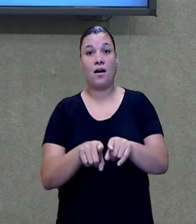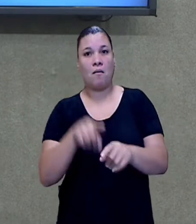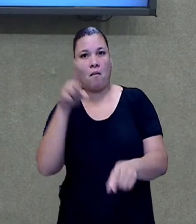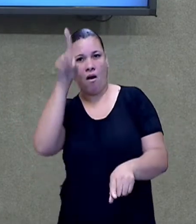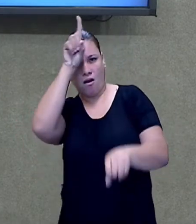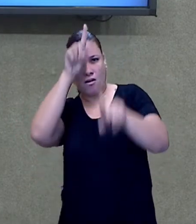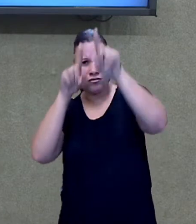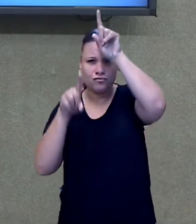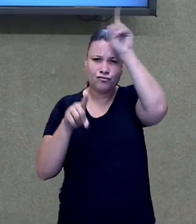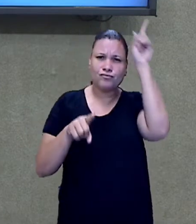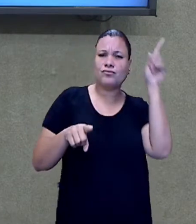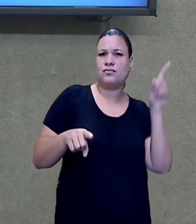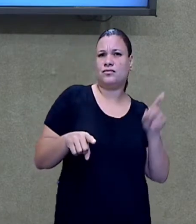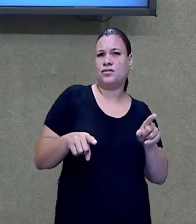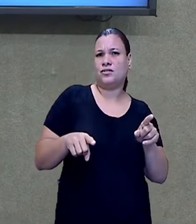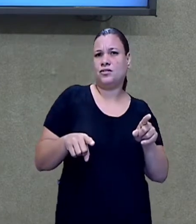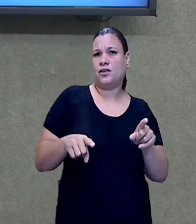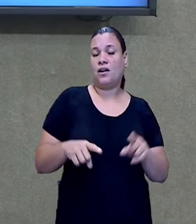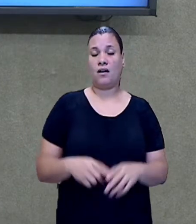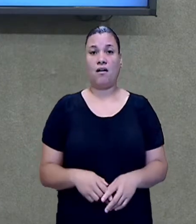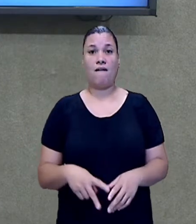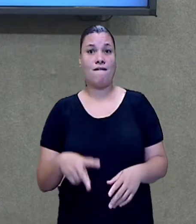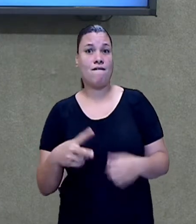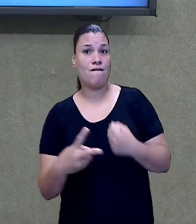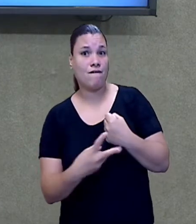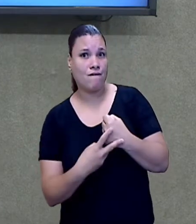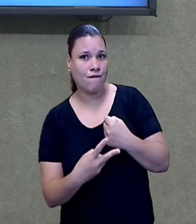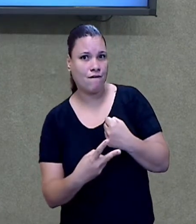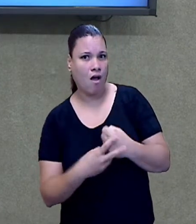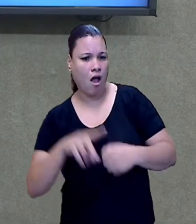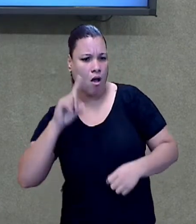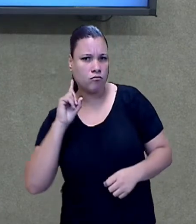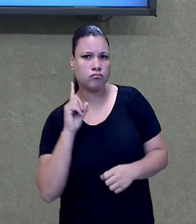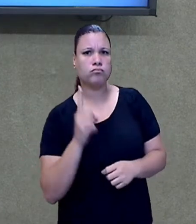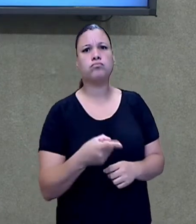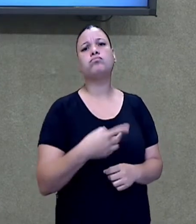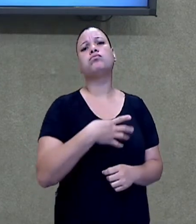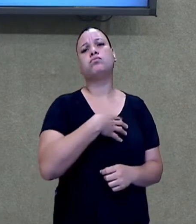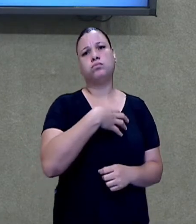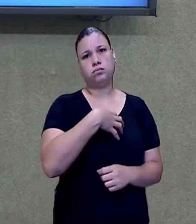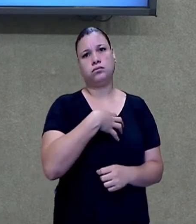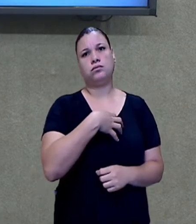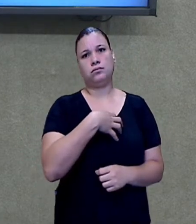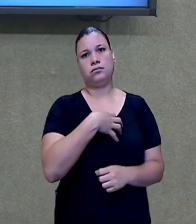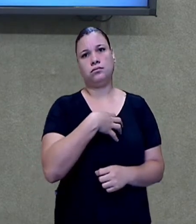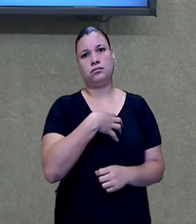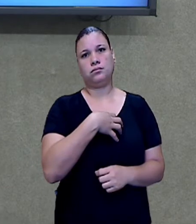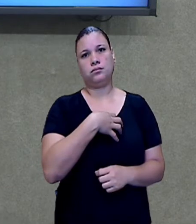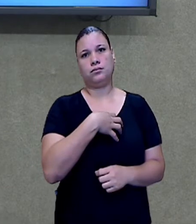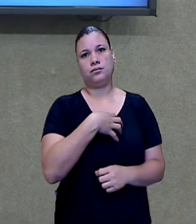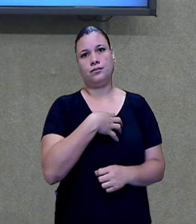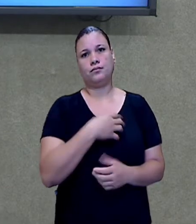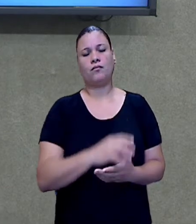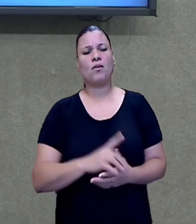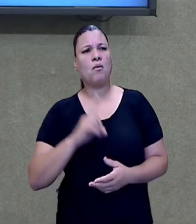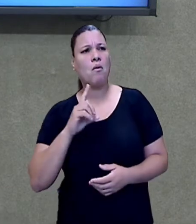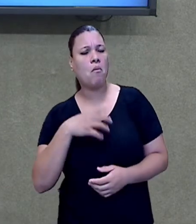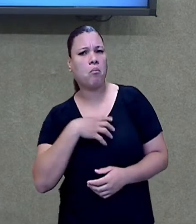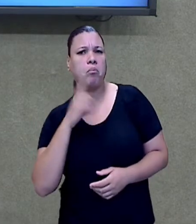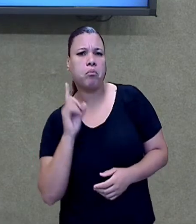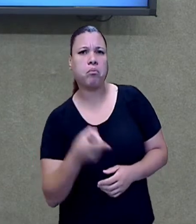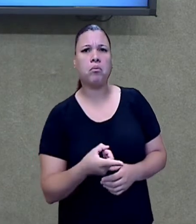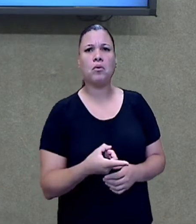Os verbos no modo imperativo. Muito importante falar sobre o modo imperativo, que é